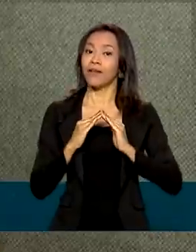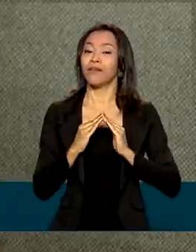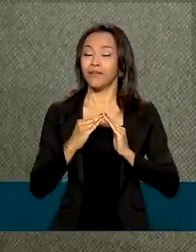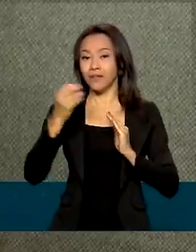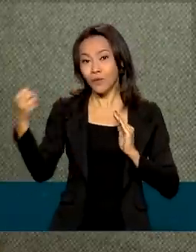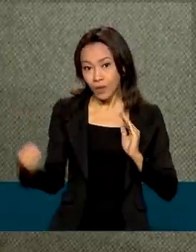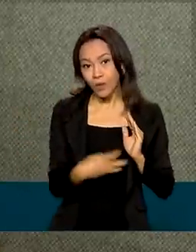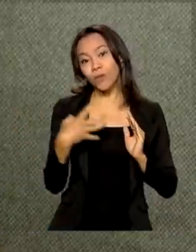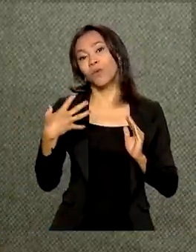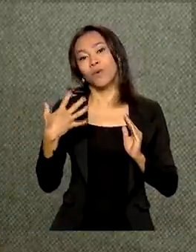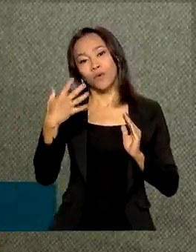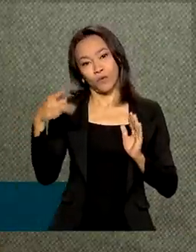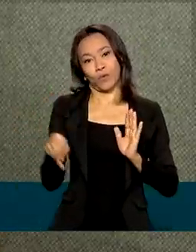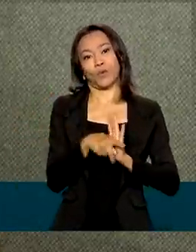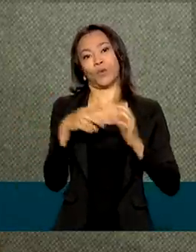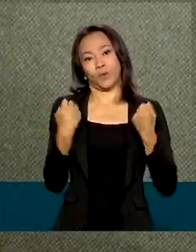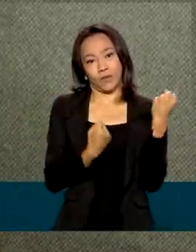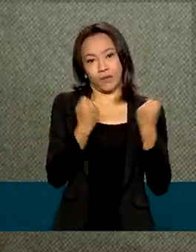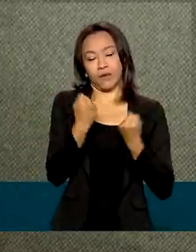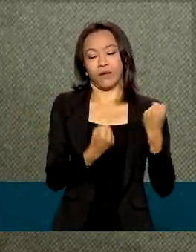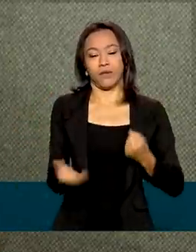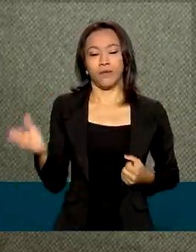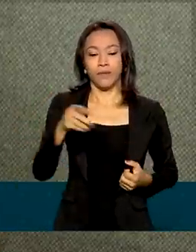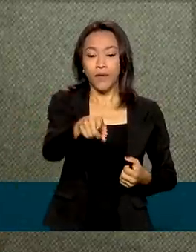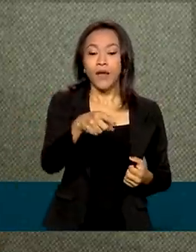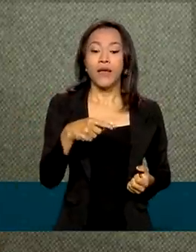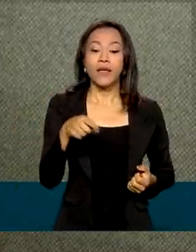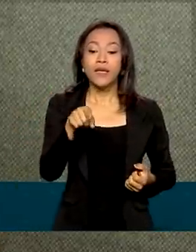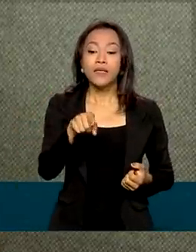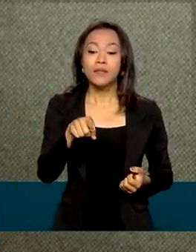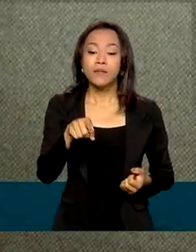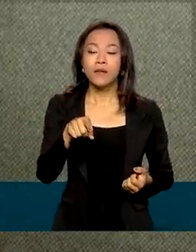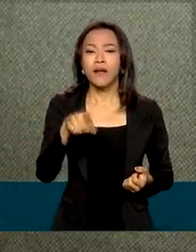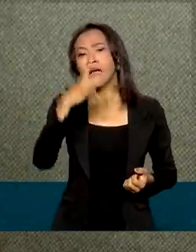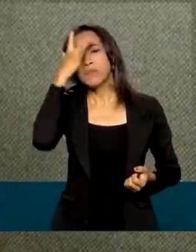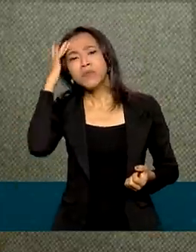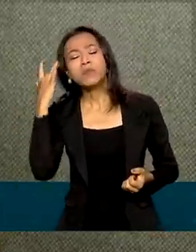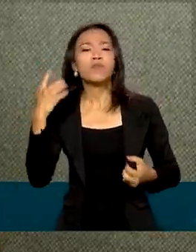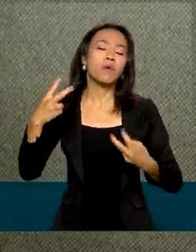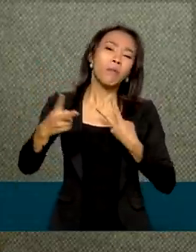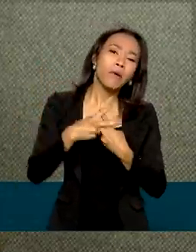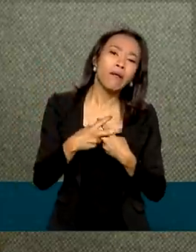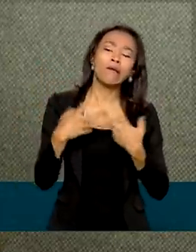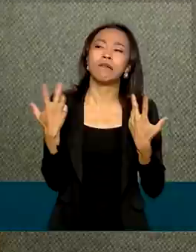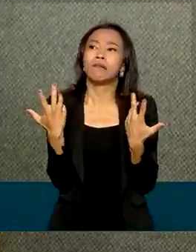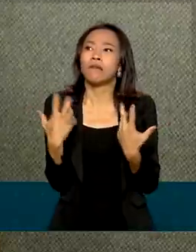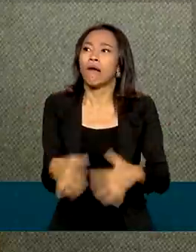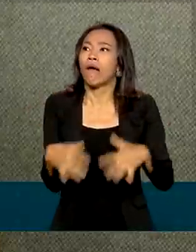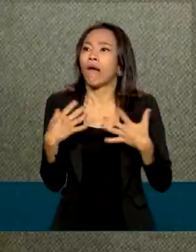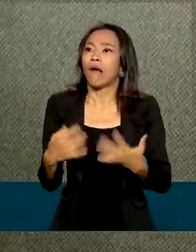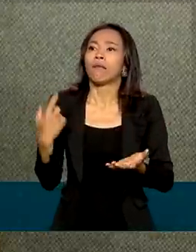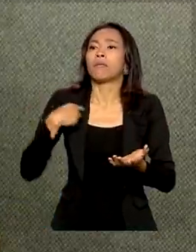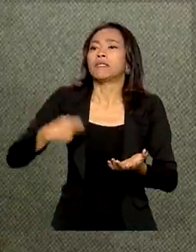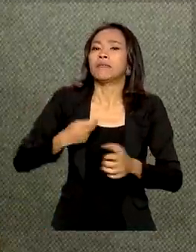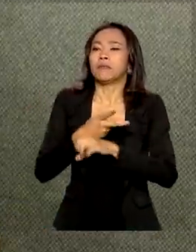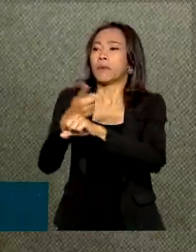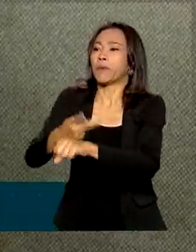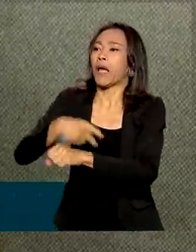democratizar o acesso ao serviço público, que a partir de hoje não está mais preso o reconhecimento, a autenticação,